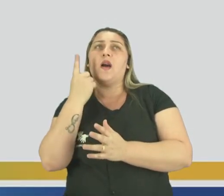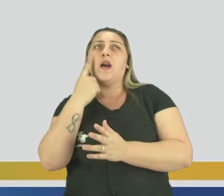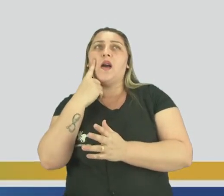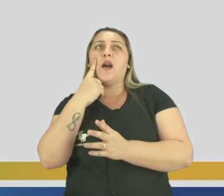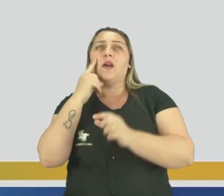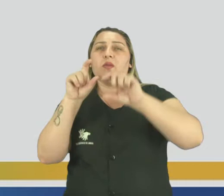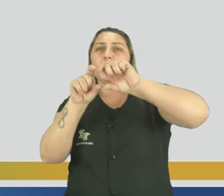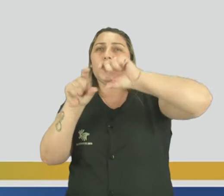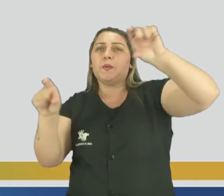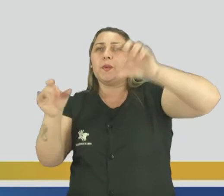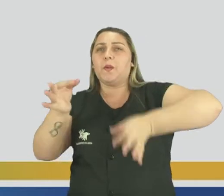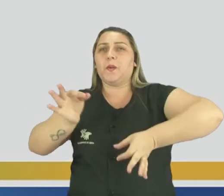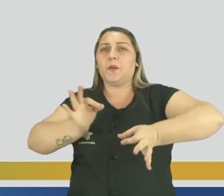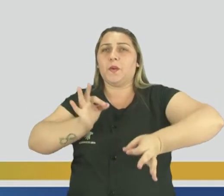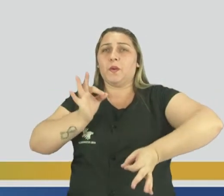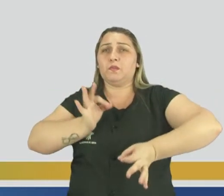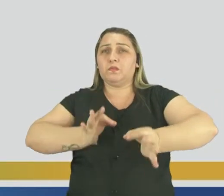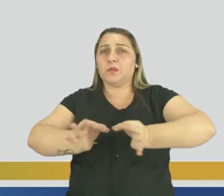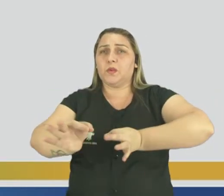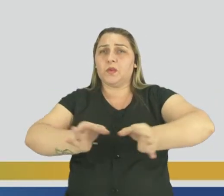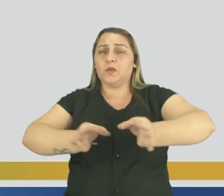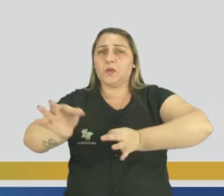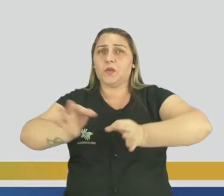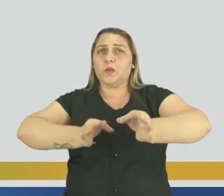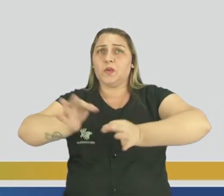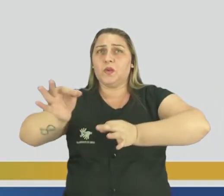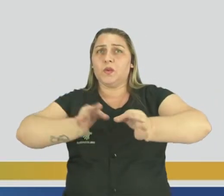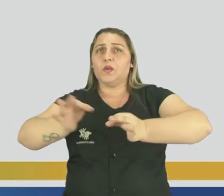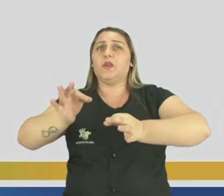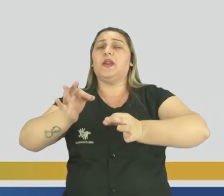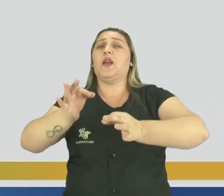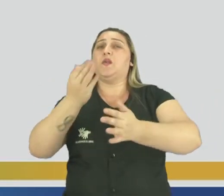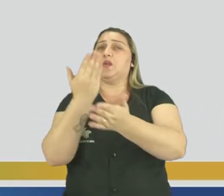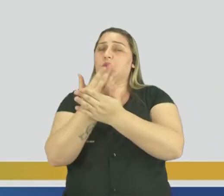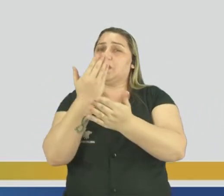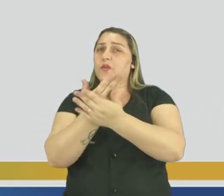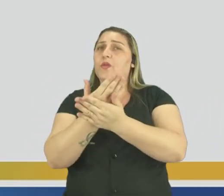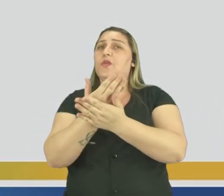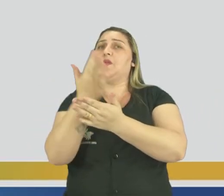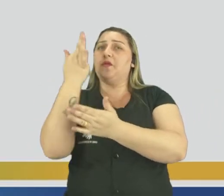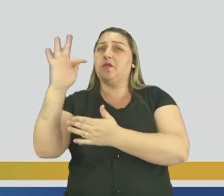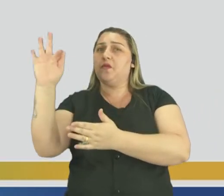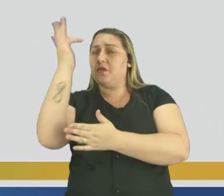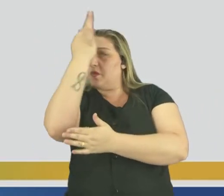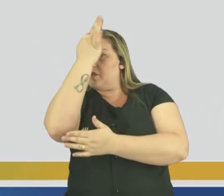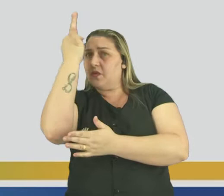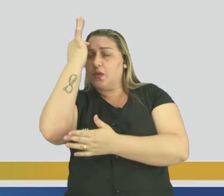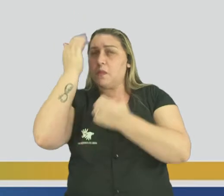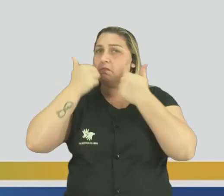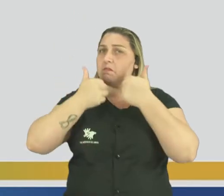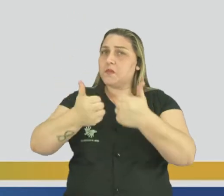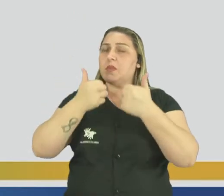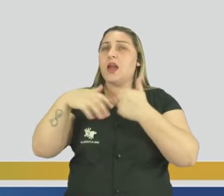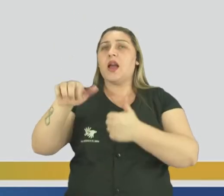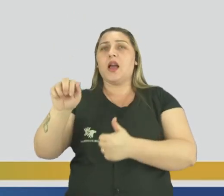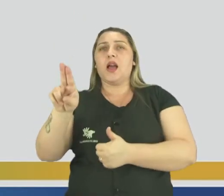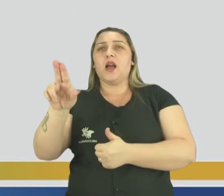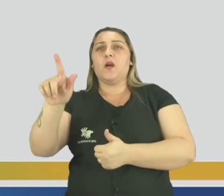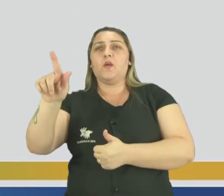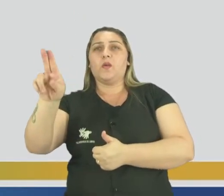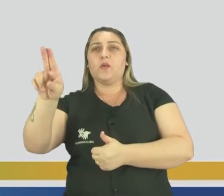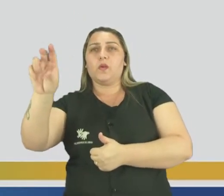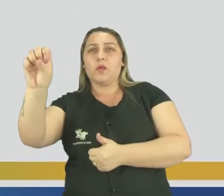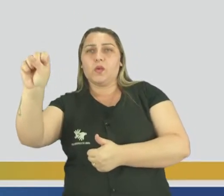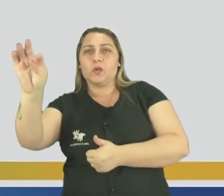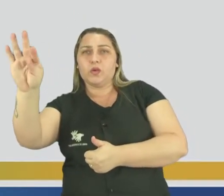Ordem e progresso. É o lema baseado no estudo do filósofo francês, fundador do positivismo, Augusto Conte.